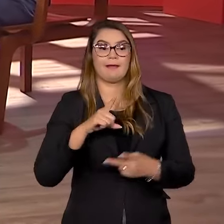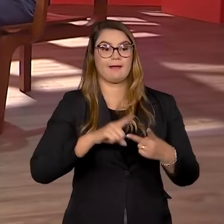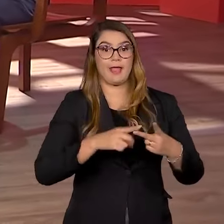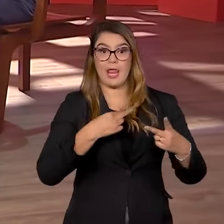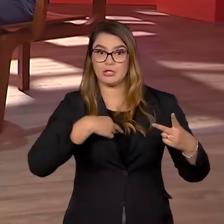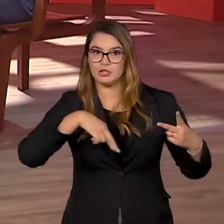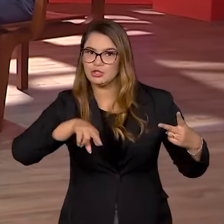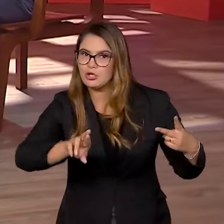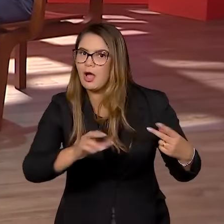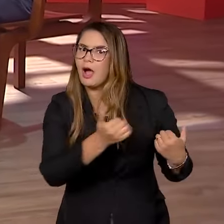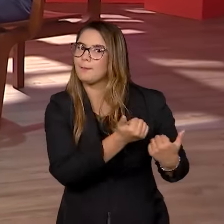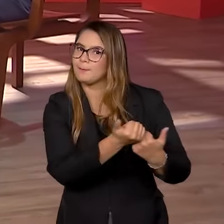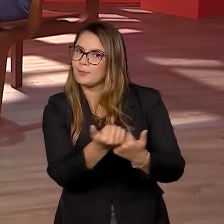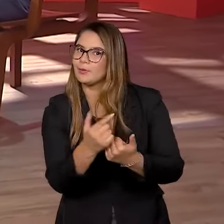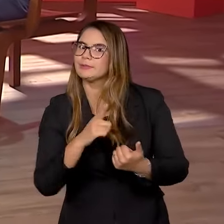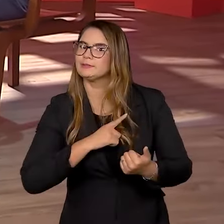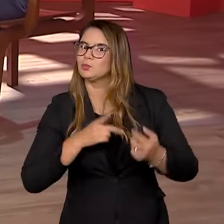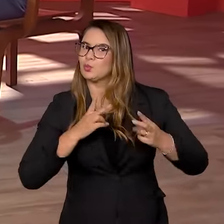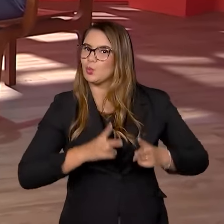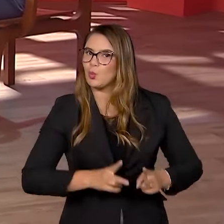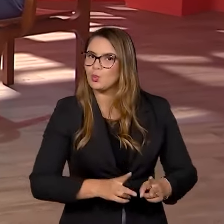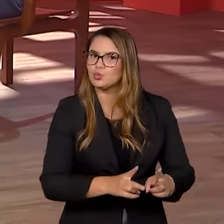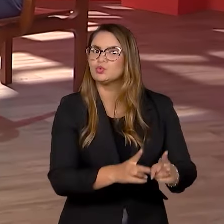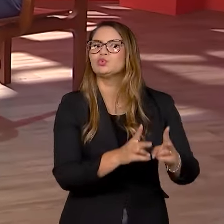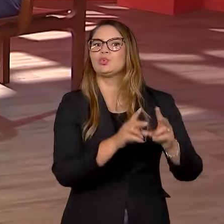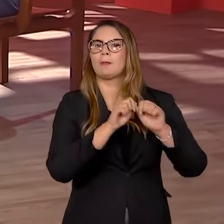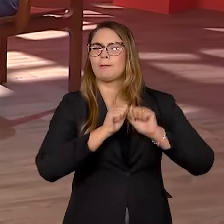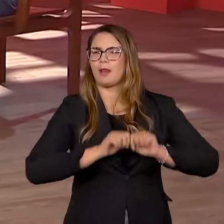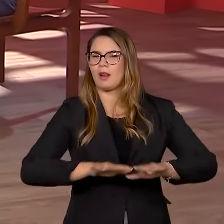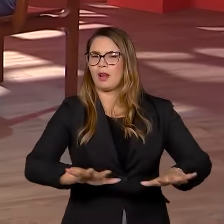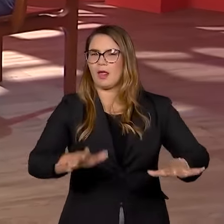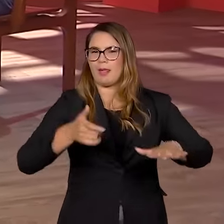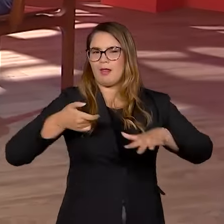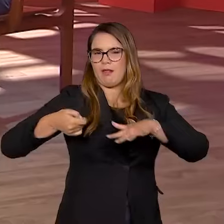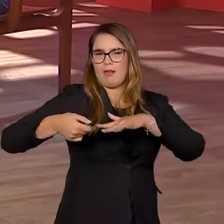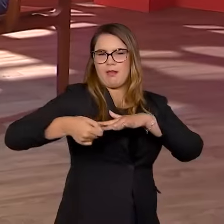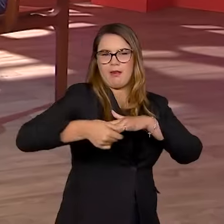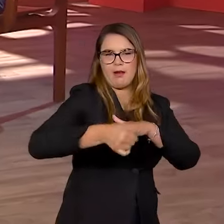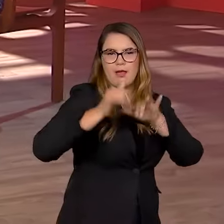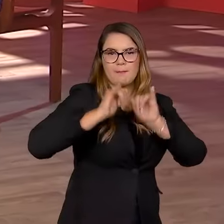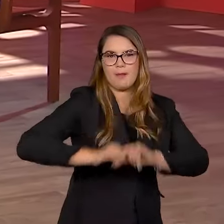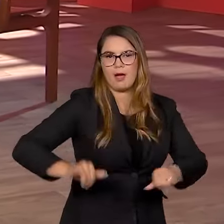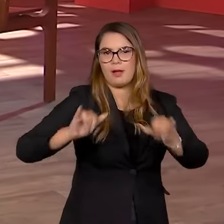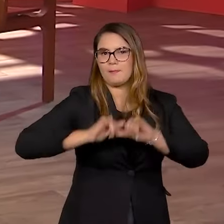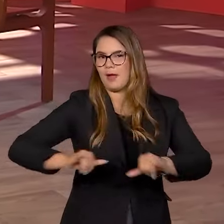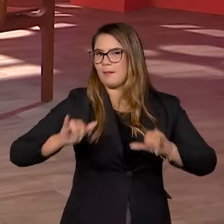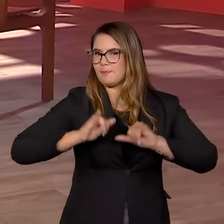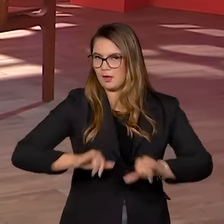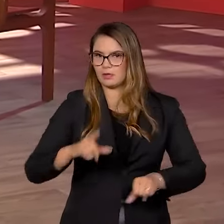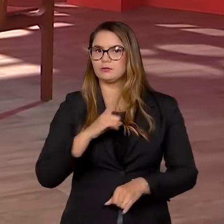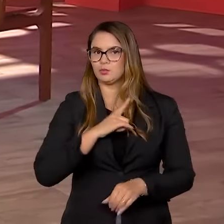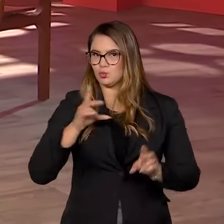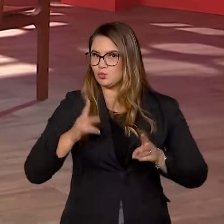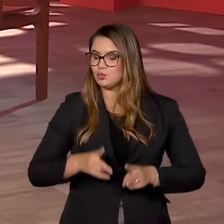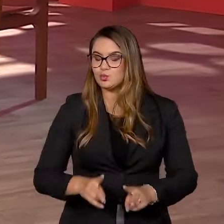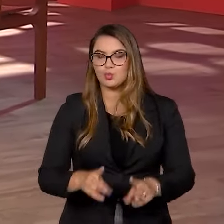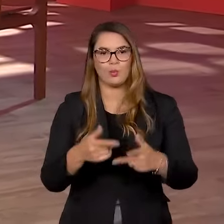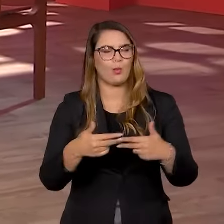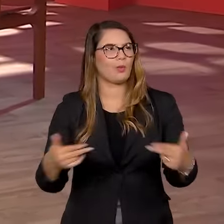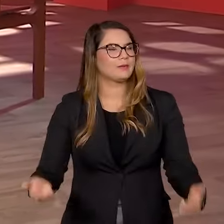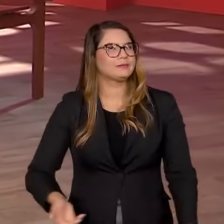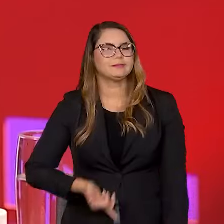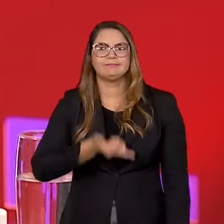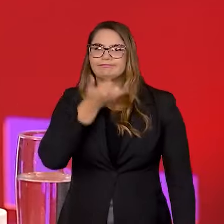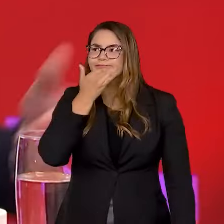religioso que continua alardeando mentiras, propagando fake news de toda a ordem. Coisas absolutamente